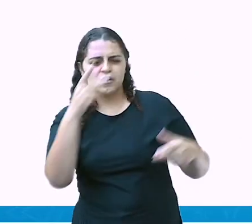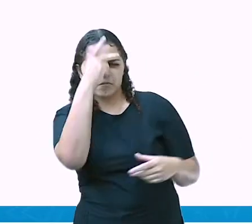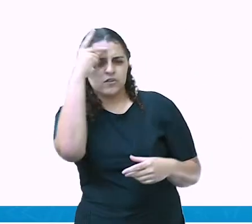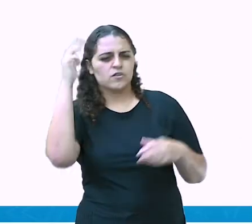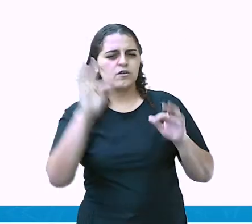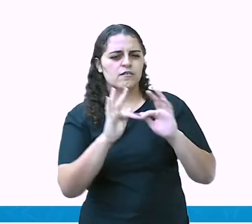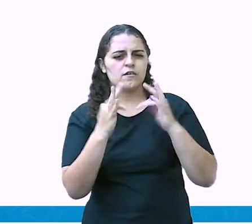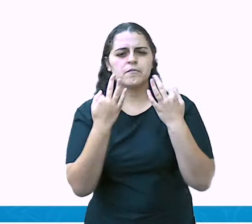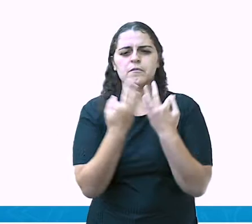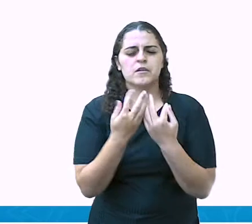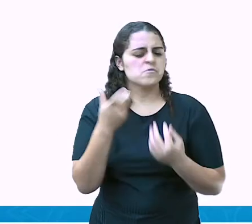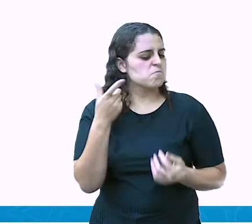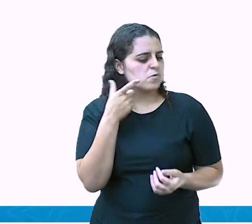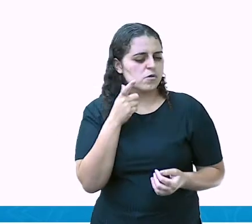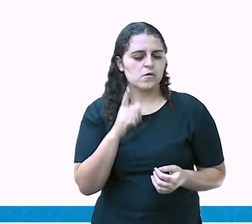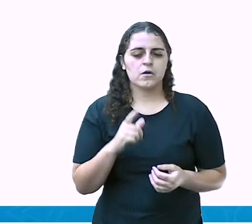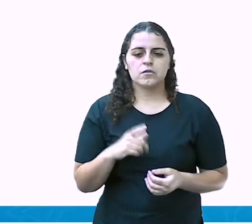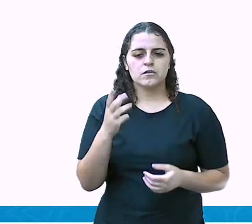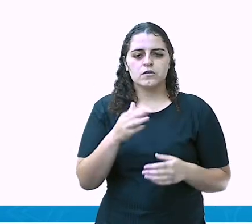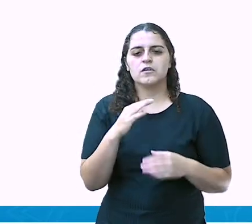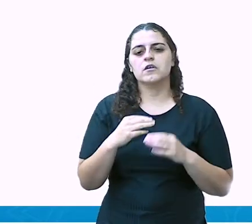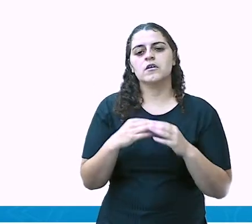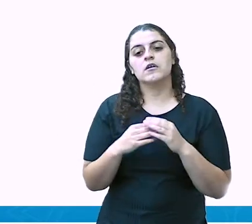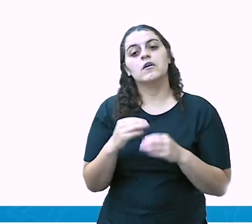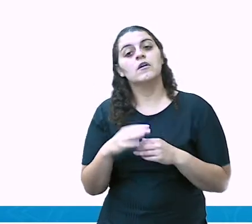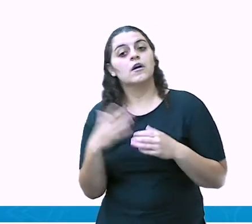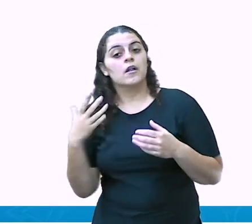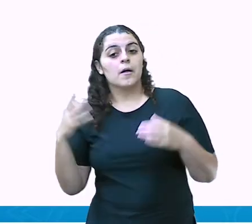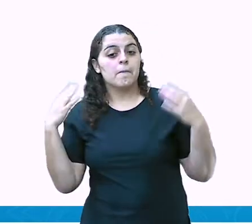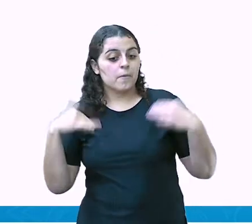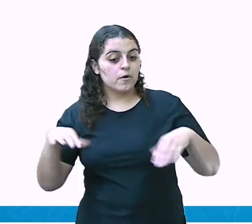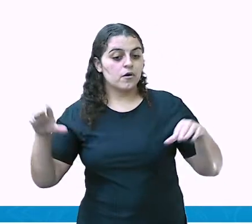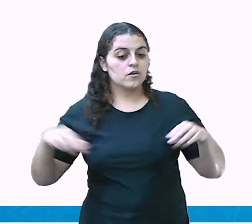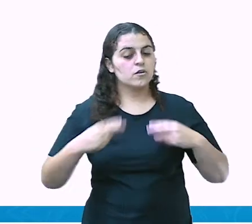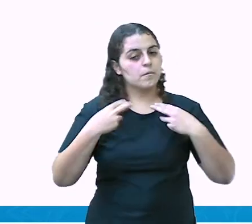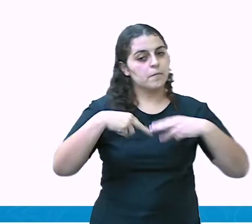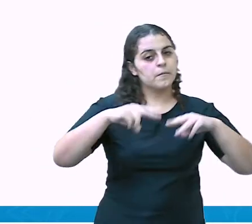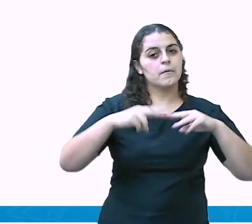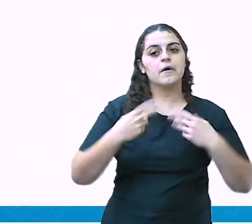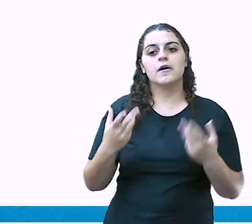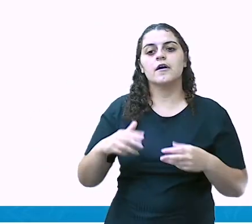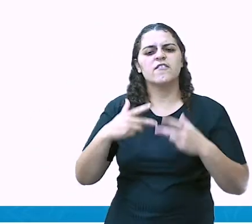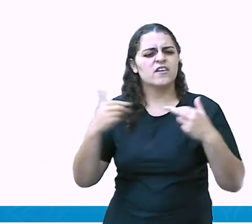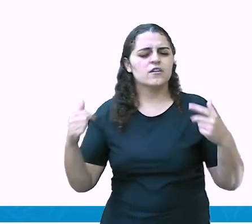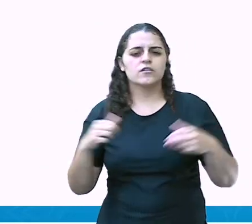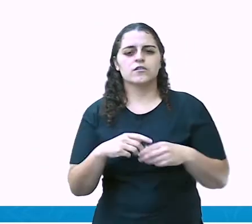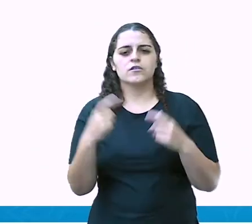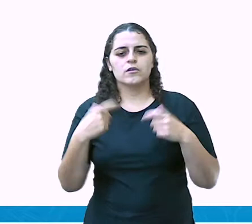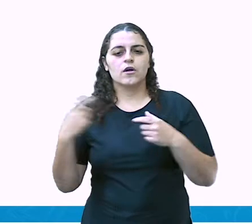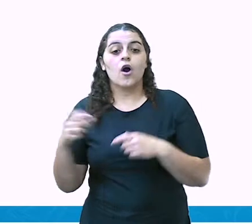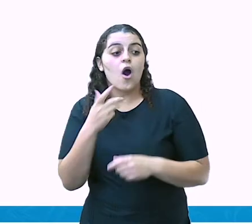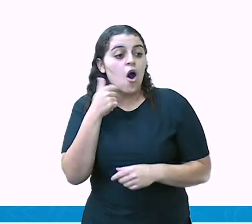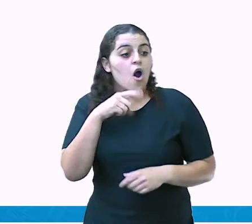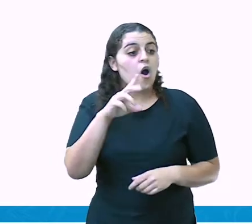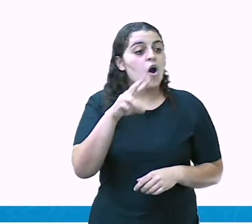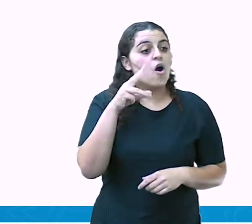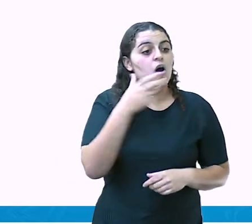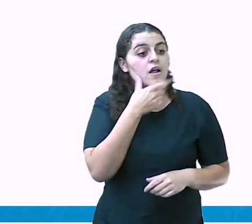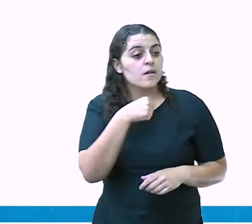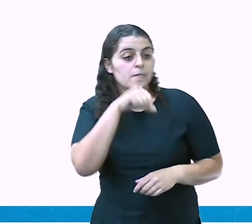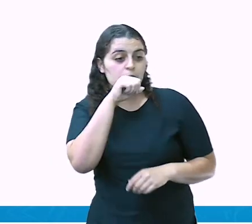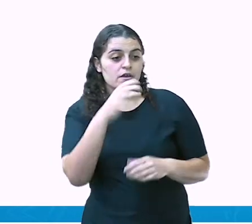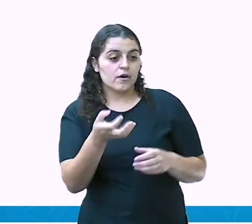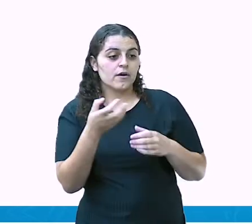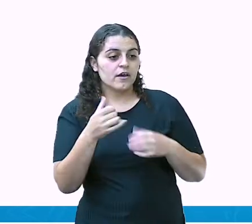família dela. Ela vai se comunicar com a família. Ela pode passar a tarde inteira ali com a família. Ela vai falar com a família. Olha, mãe, que eu vi na vitrine, eu quero